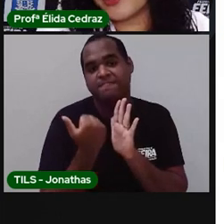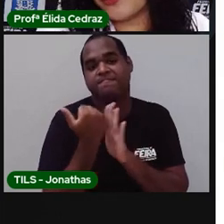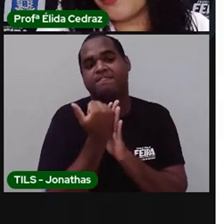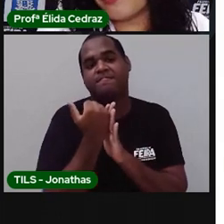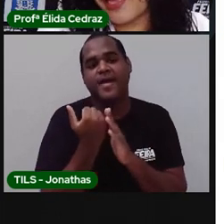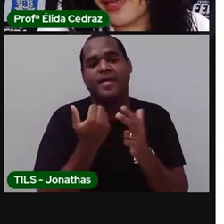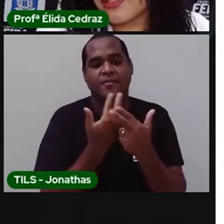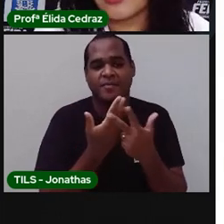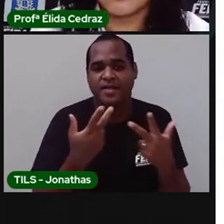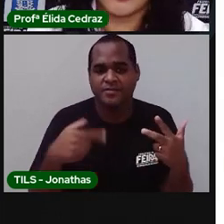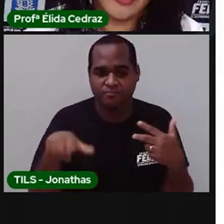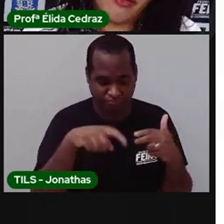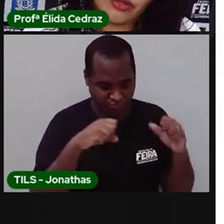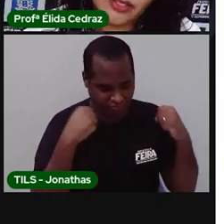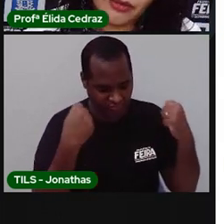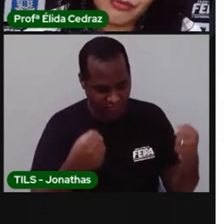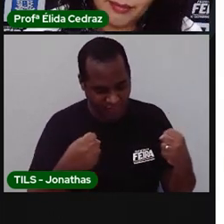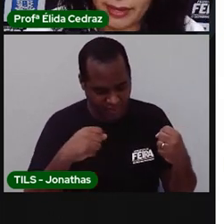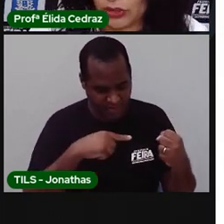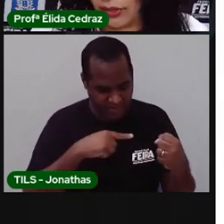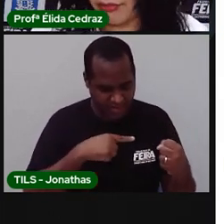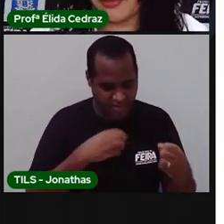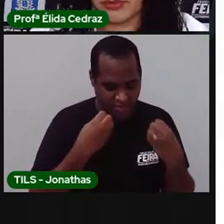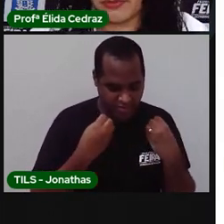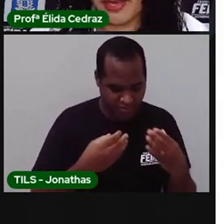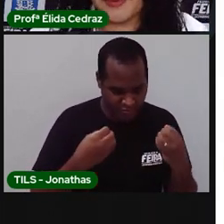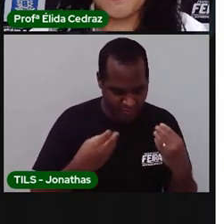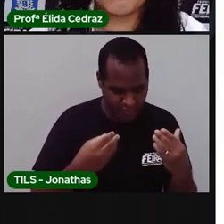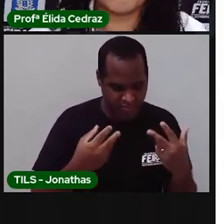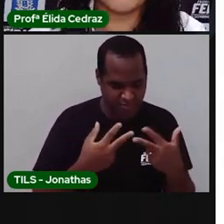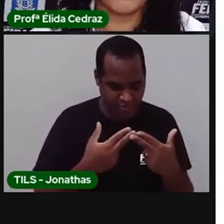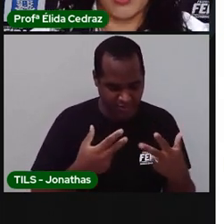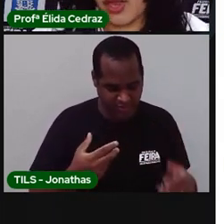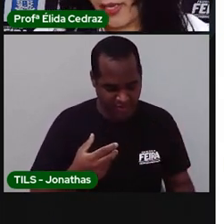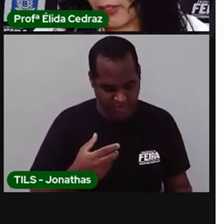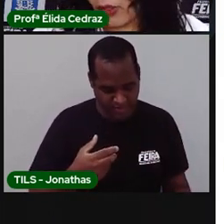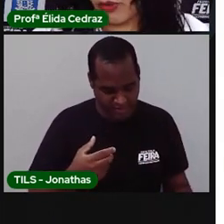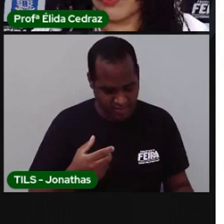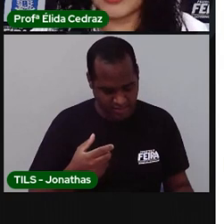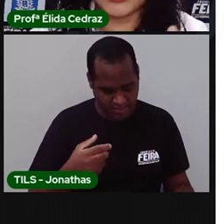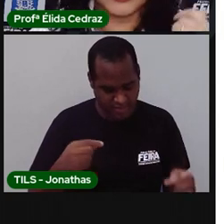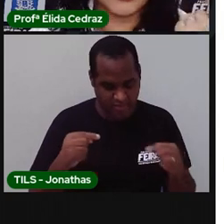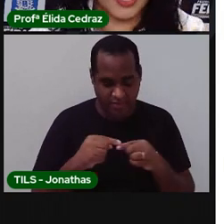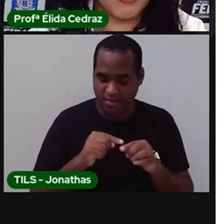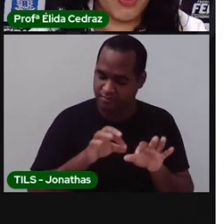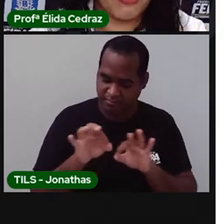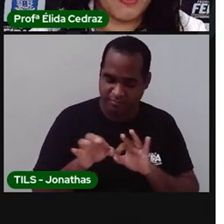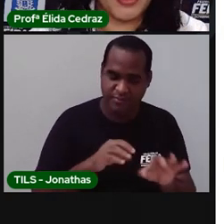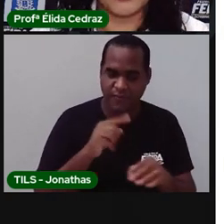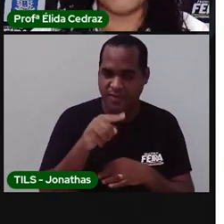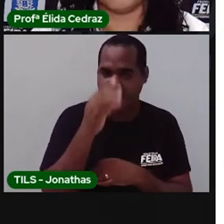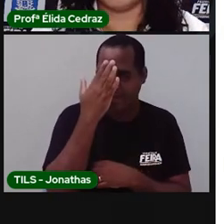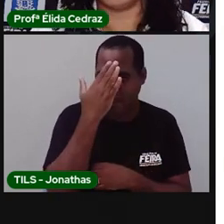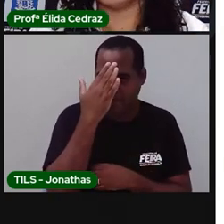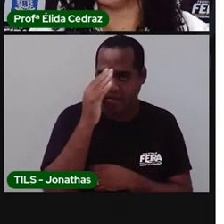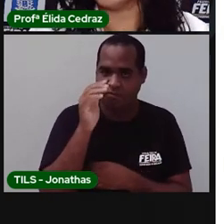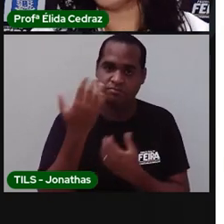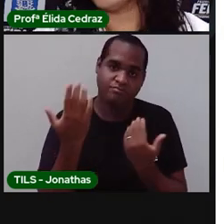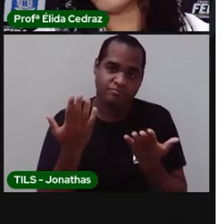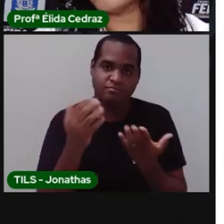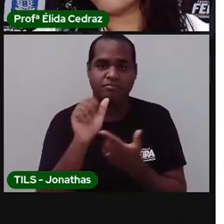praticando mais a ordem alfabética. Vamos ver? Olha só. Você já sabe o alfabeto?